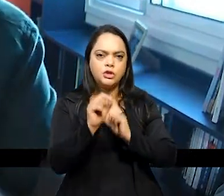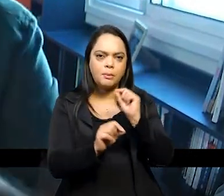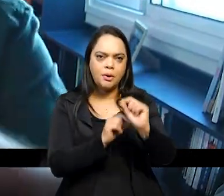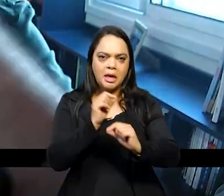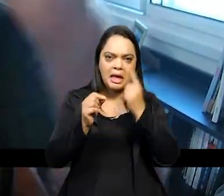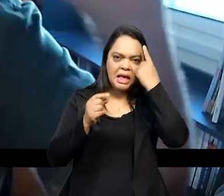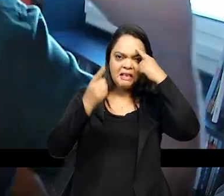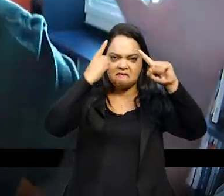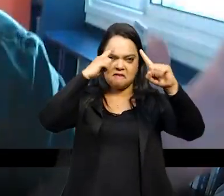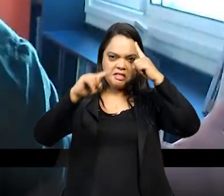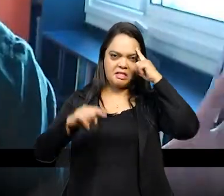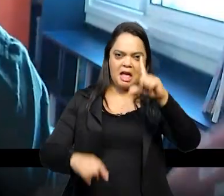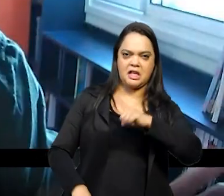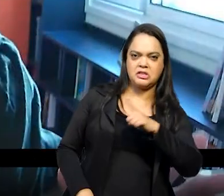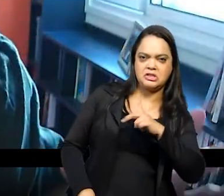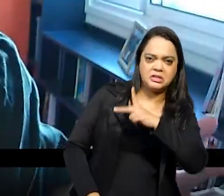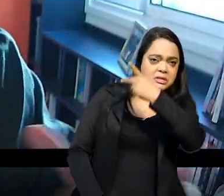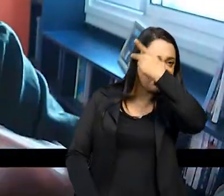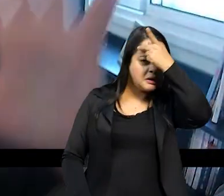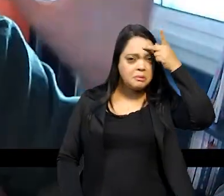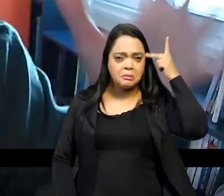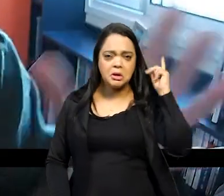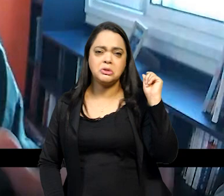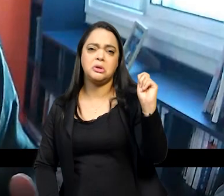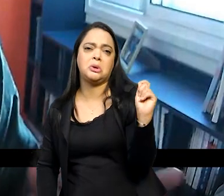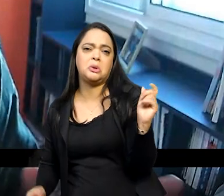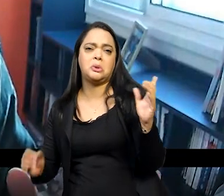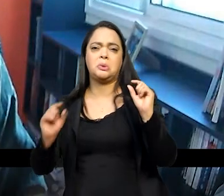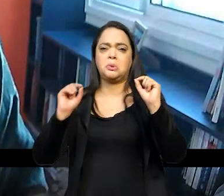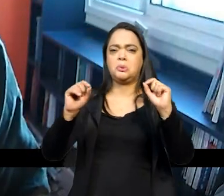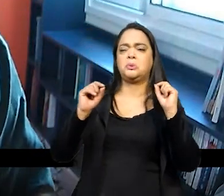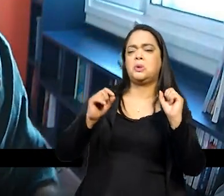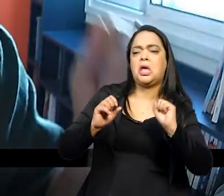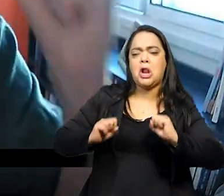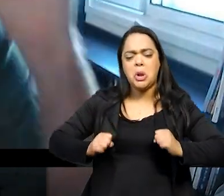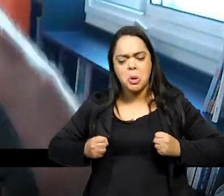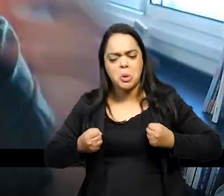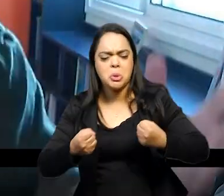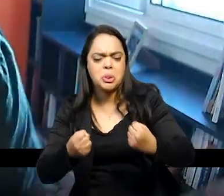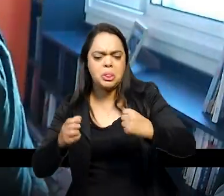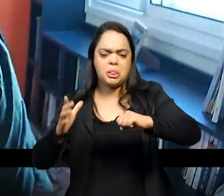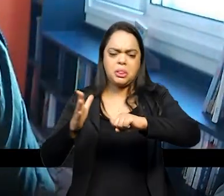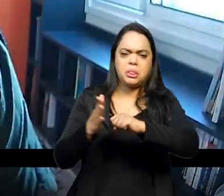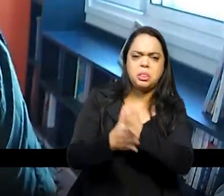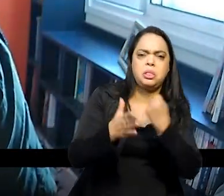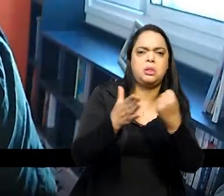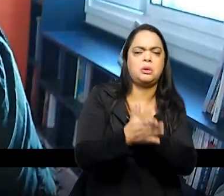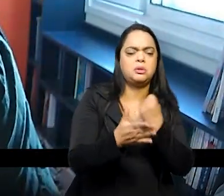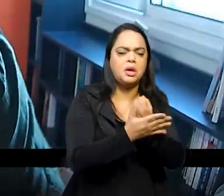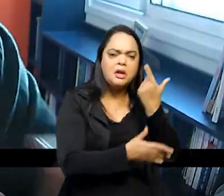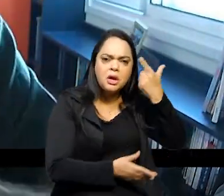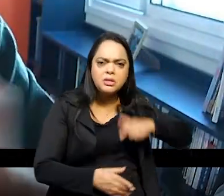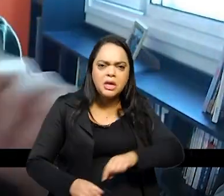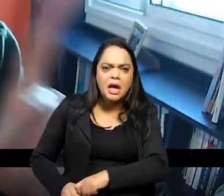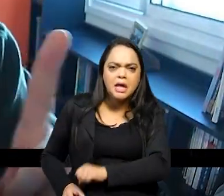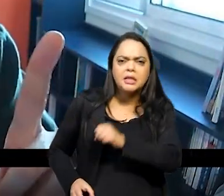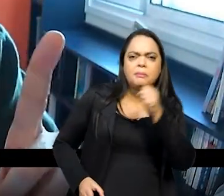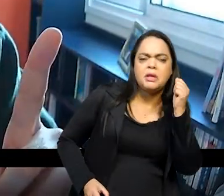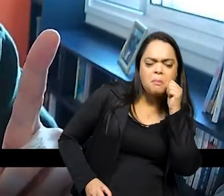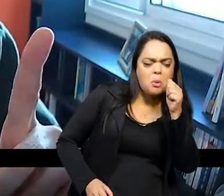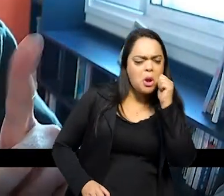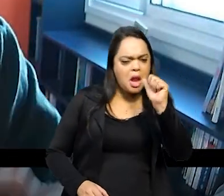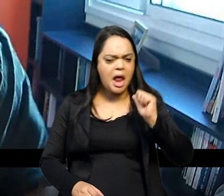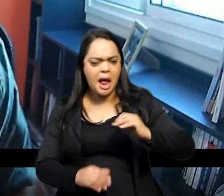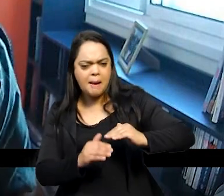existiam subalternos que estavam enfim protagonizando a independência ou que existiam mulheres que eram muito mais importantes do que os homens nada